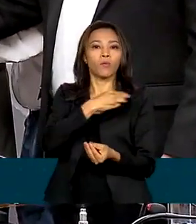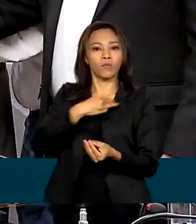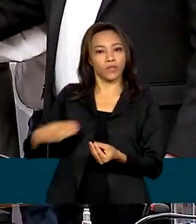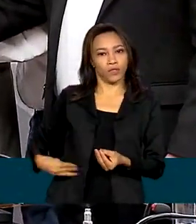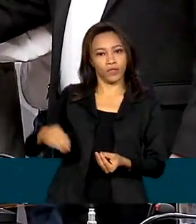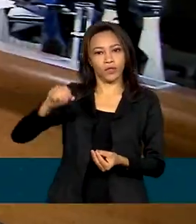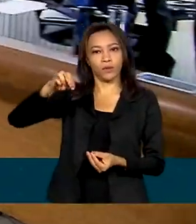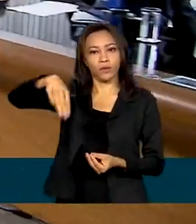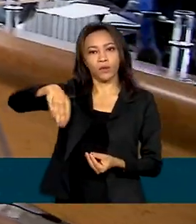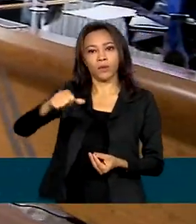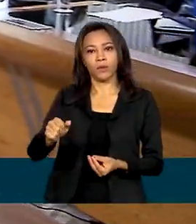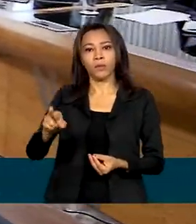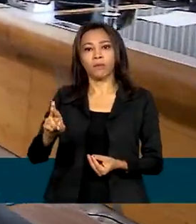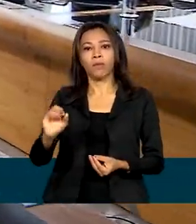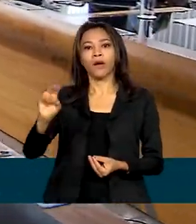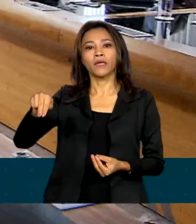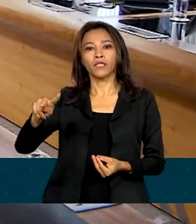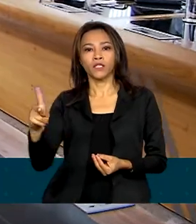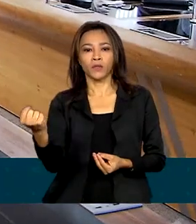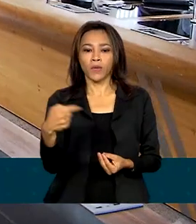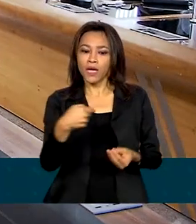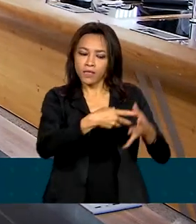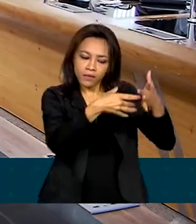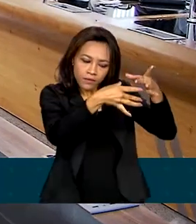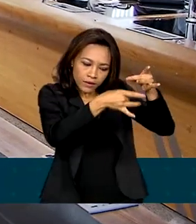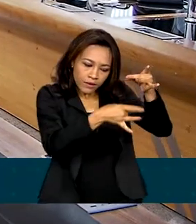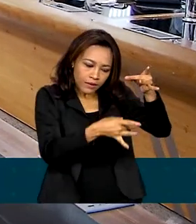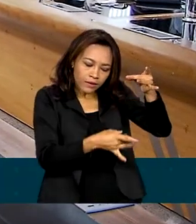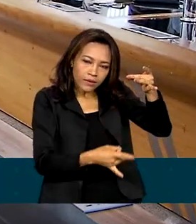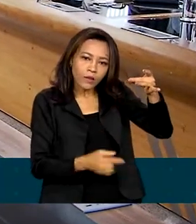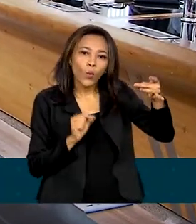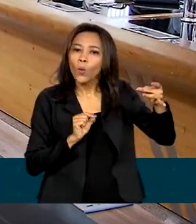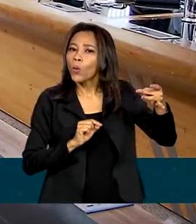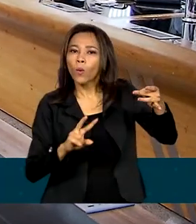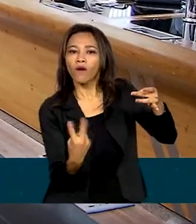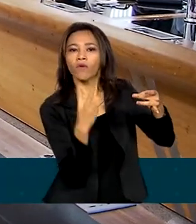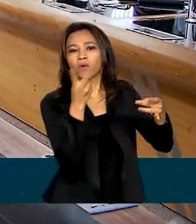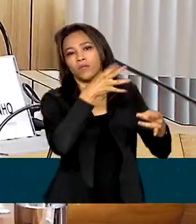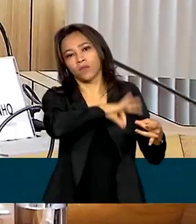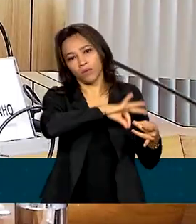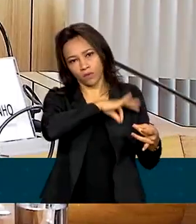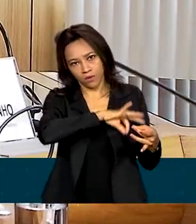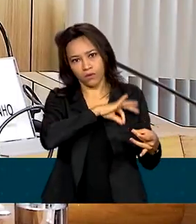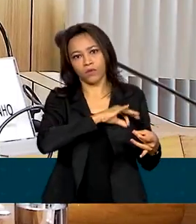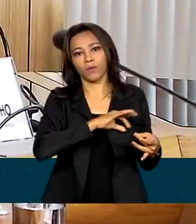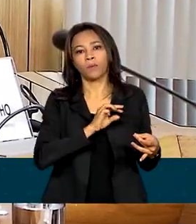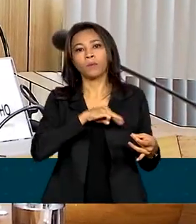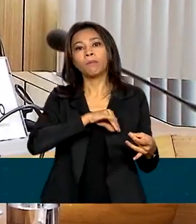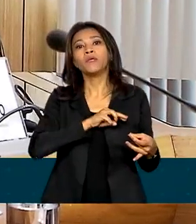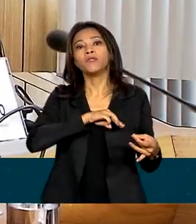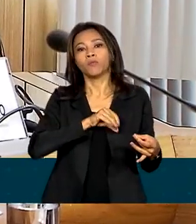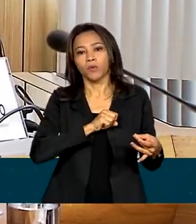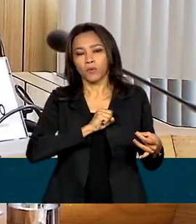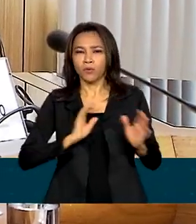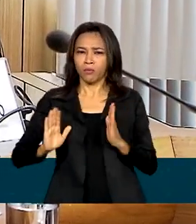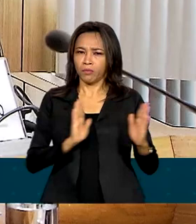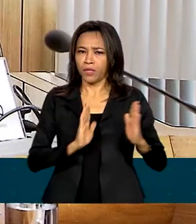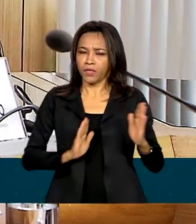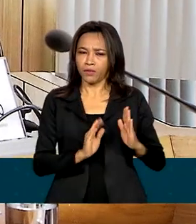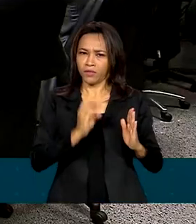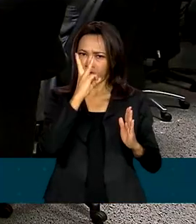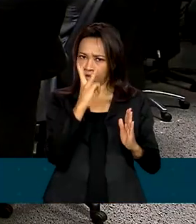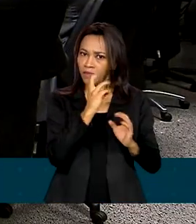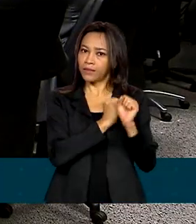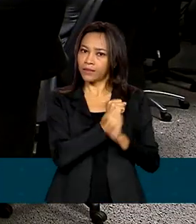centrais sindicais detalharam a proposta de valorização permanente do salário mínimo. Para os próximos três anos, a